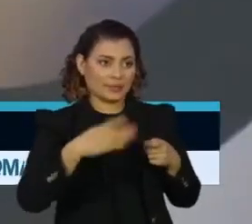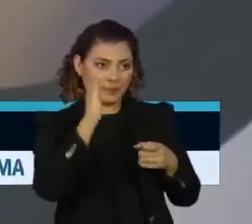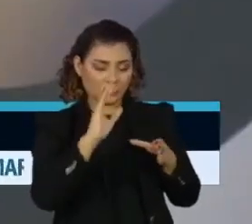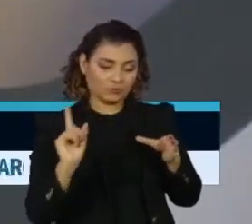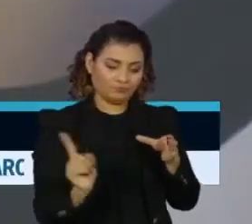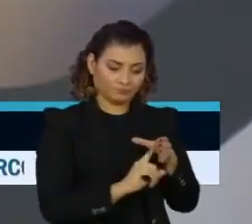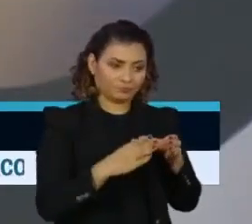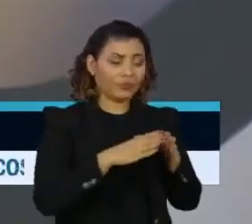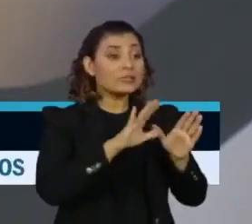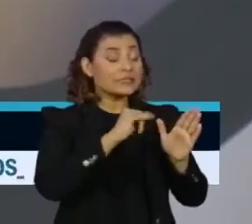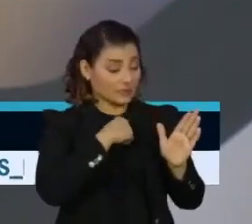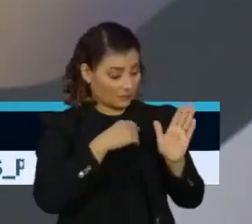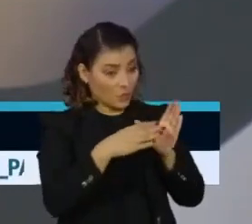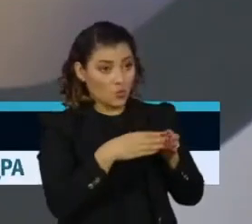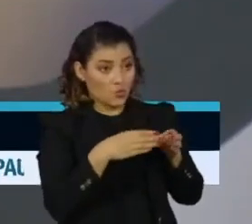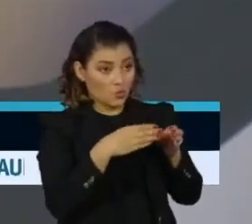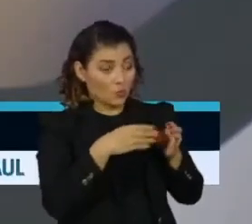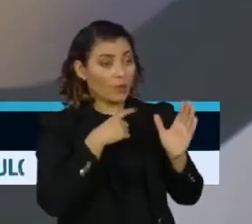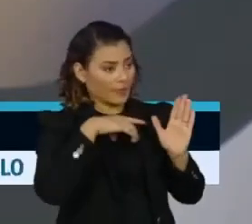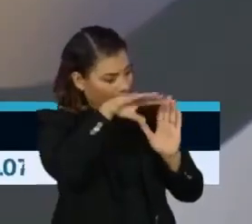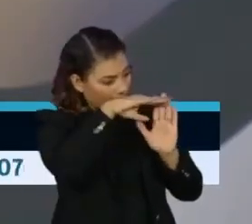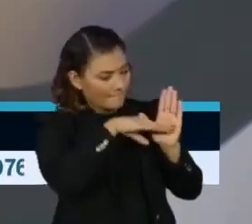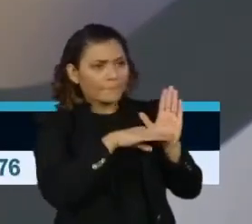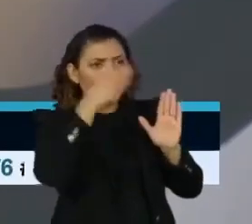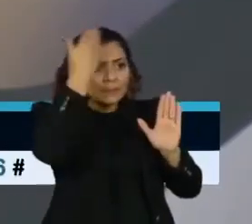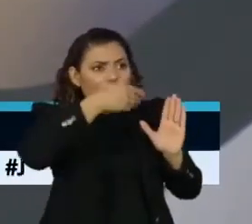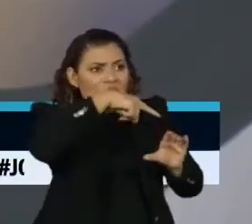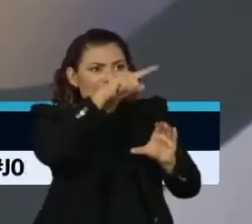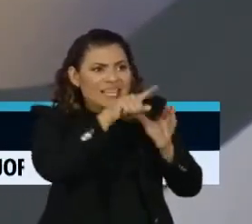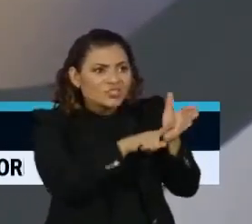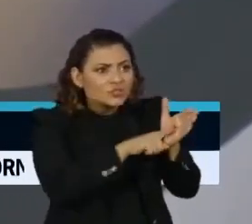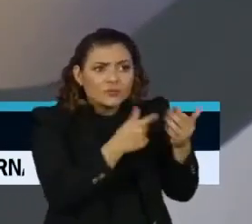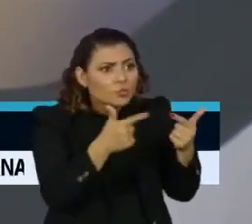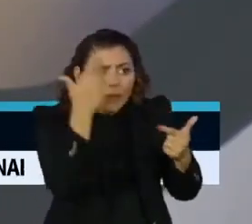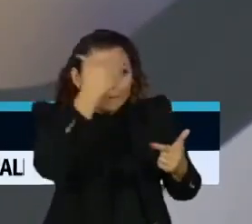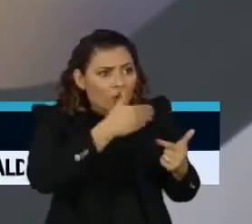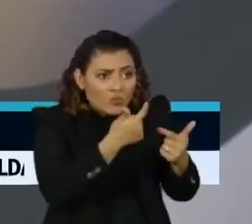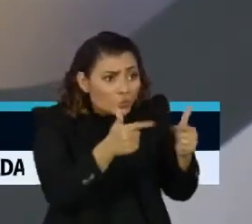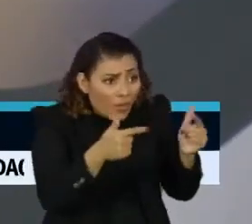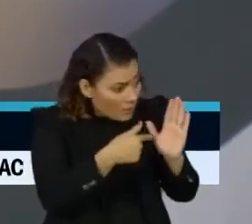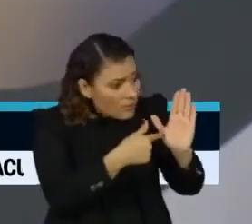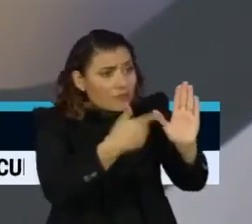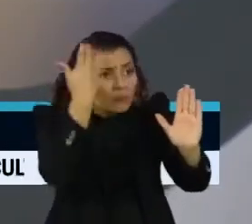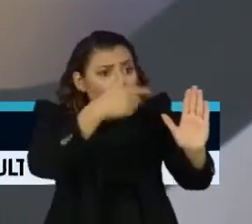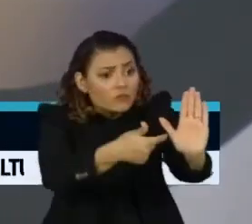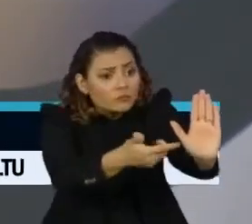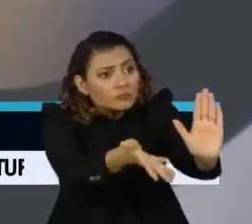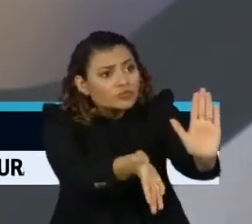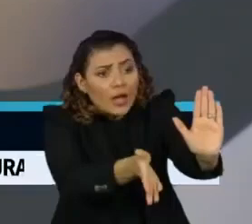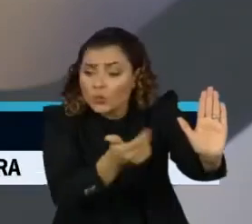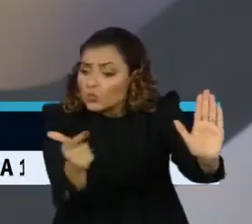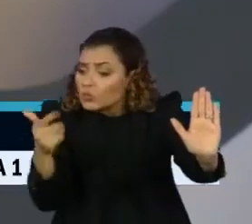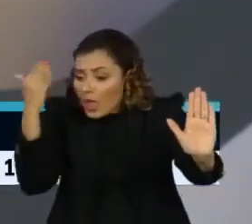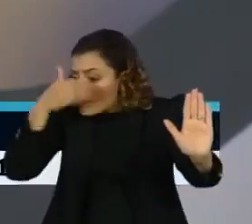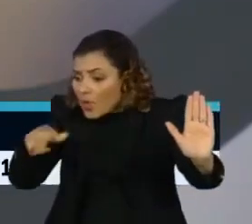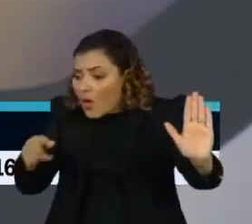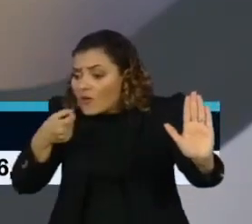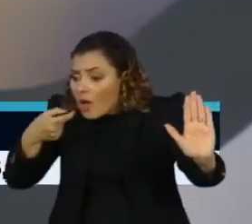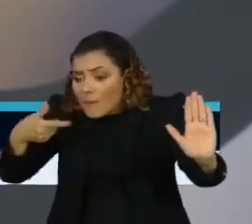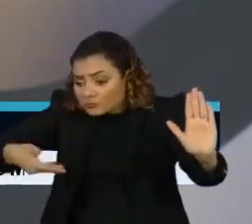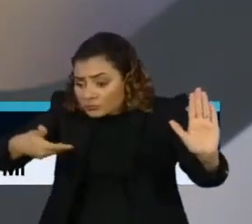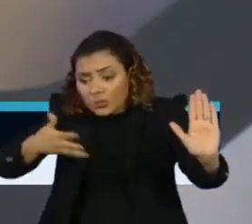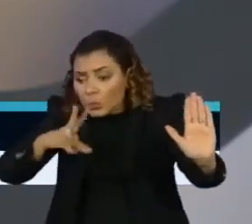documento embasado em ciência, falando que não há indicação, e eu resolver ter a minha autonomia e